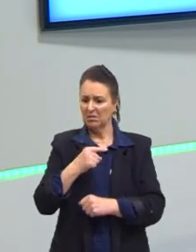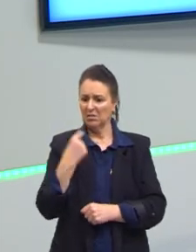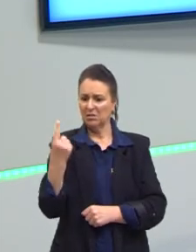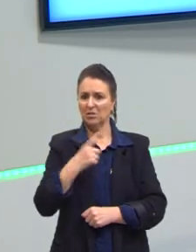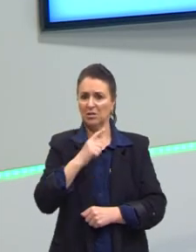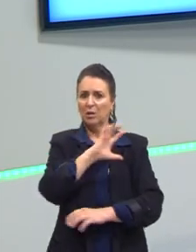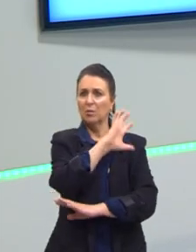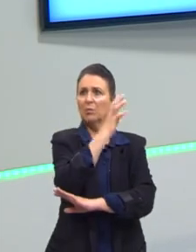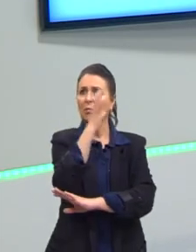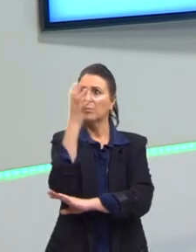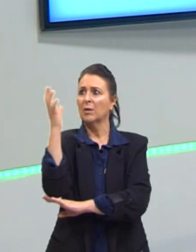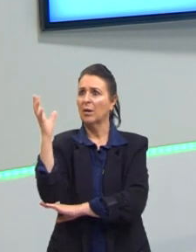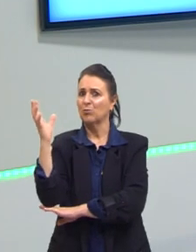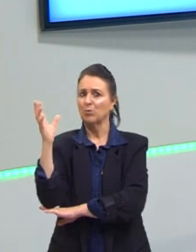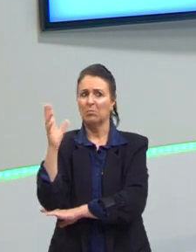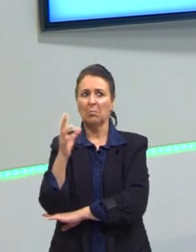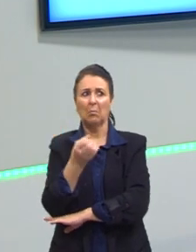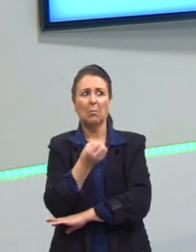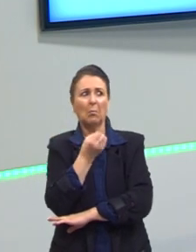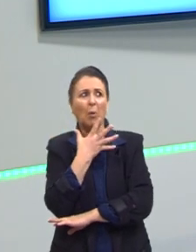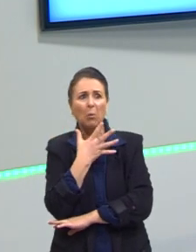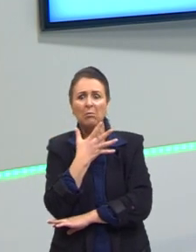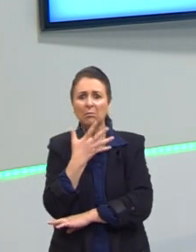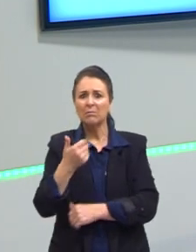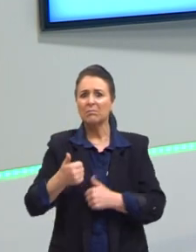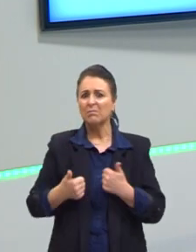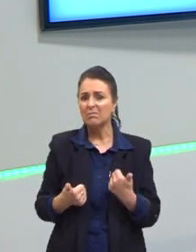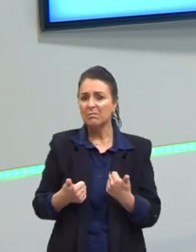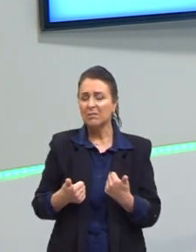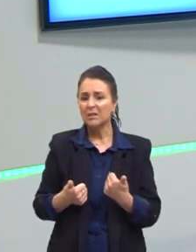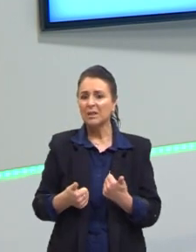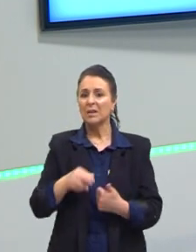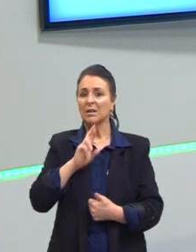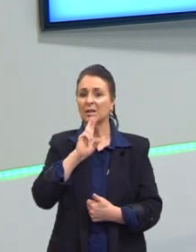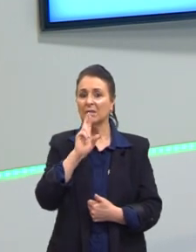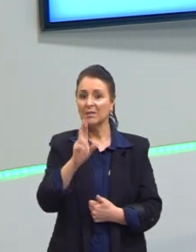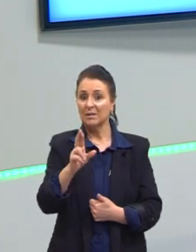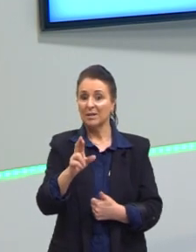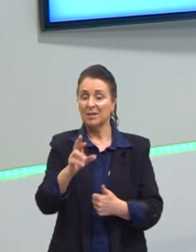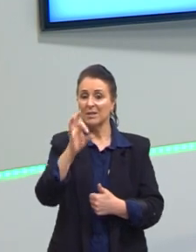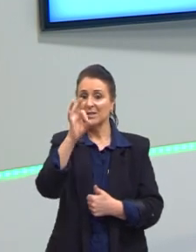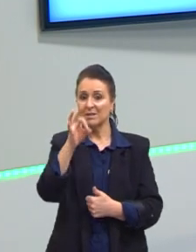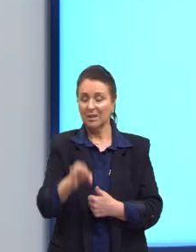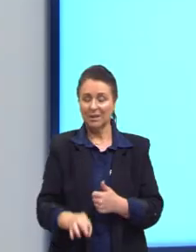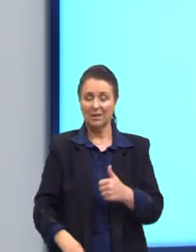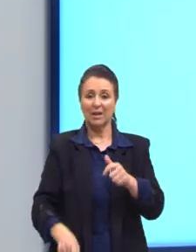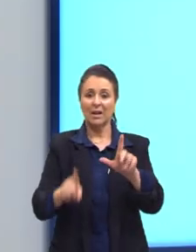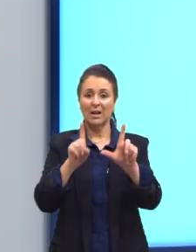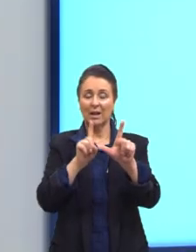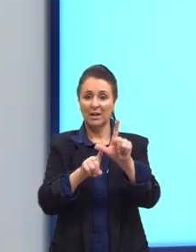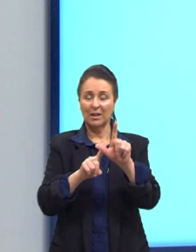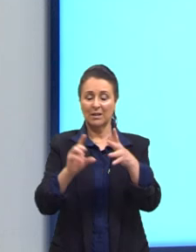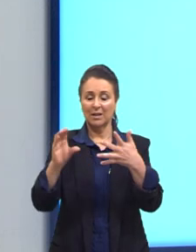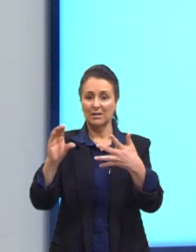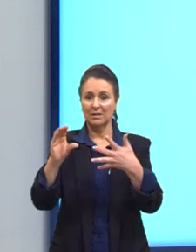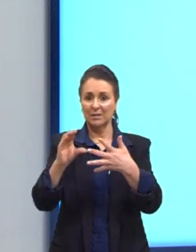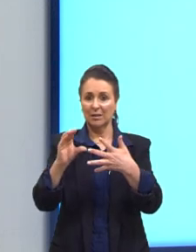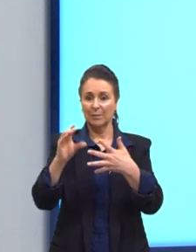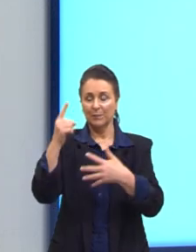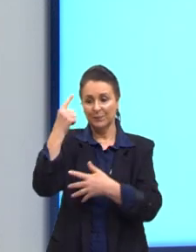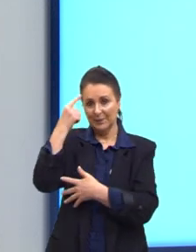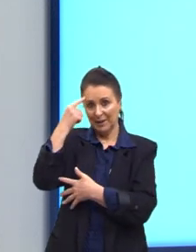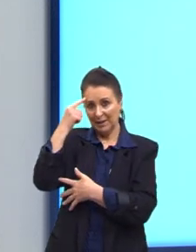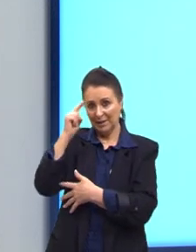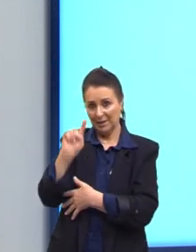meio ambiente preservado? A nossa resposta correta aqui vai ser a letra C. A ideia